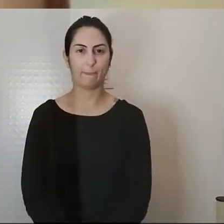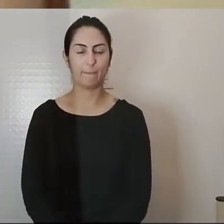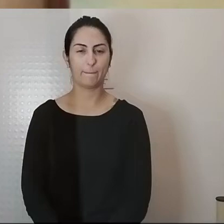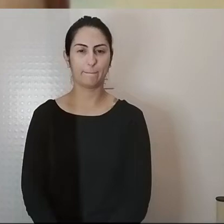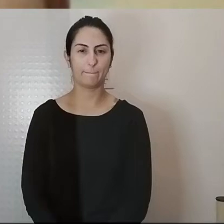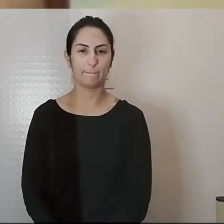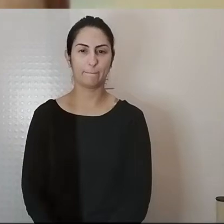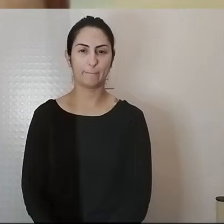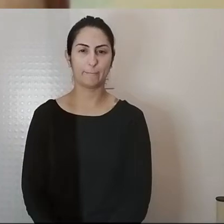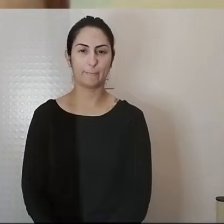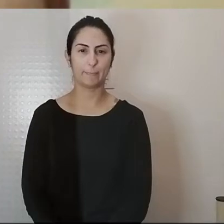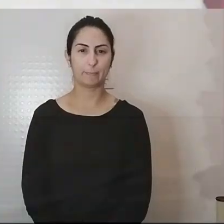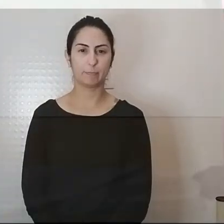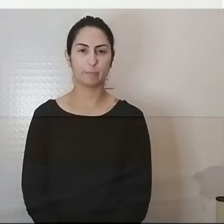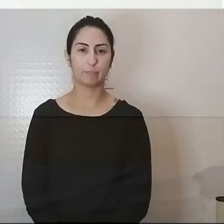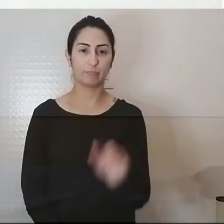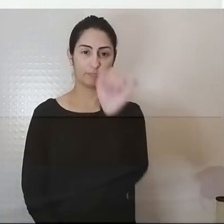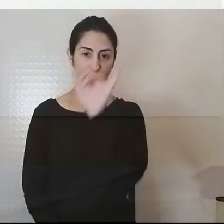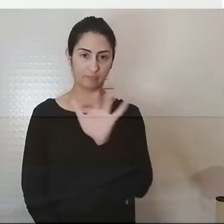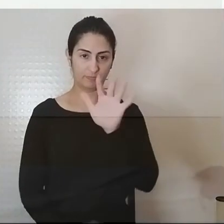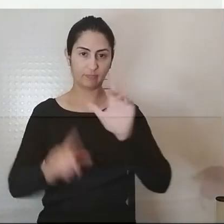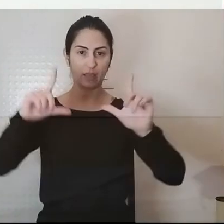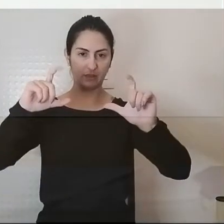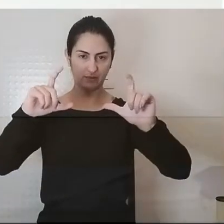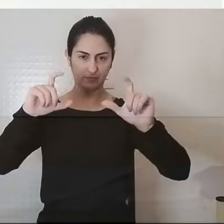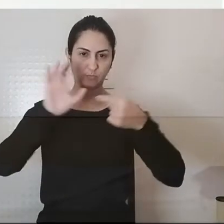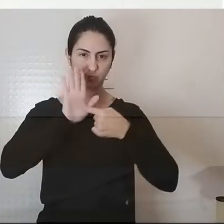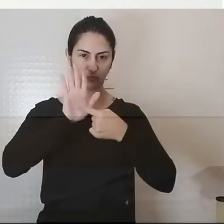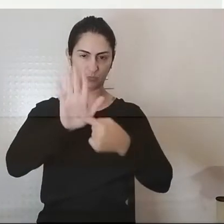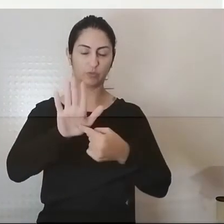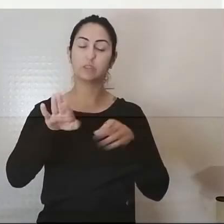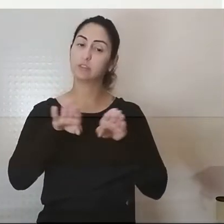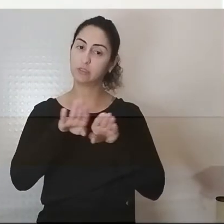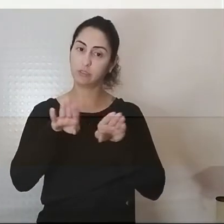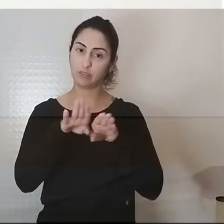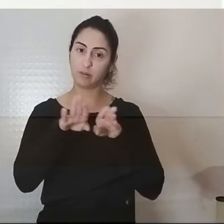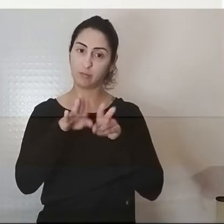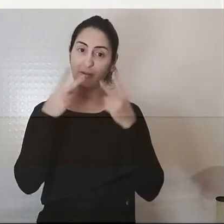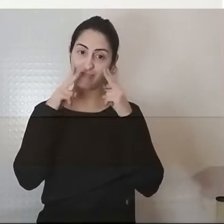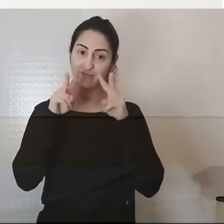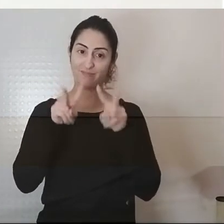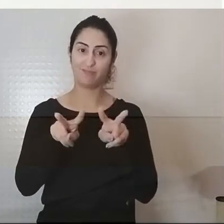Na imagem a seguir também podemos ver